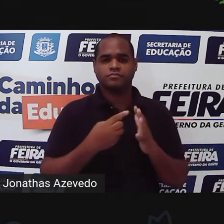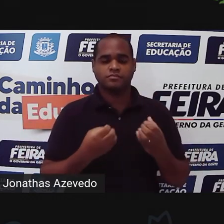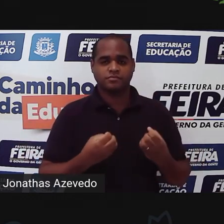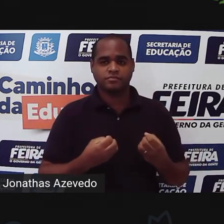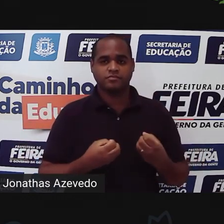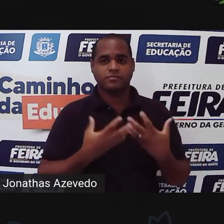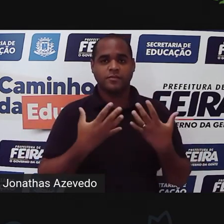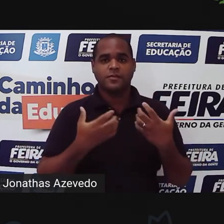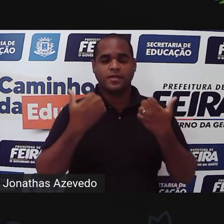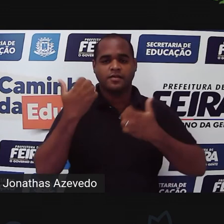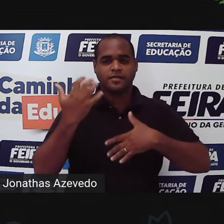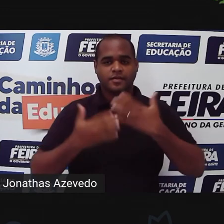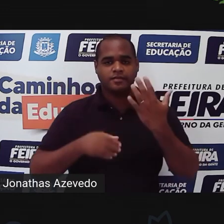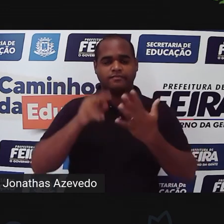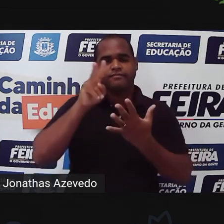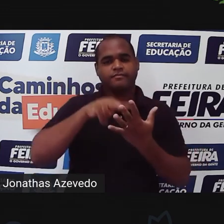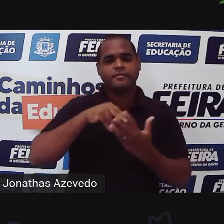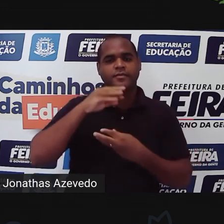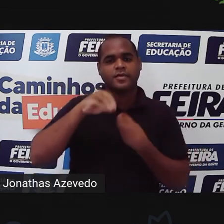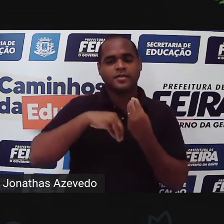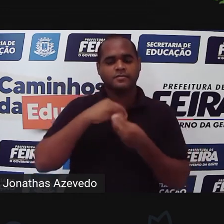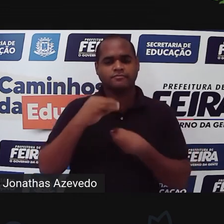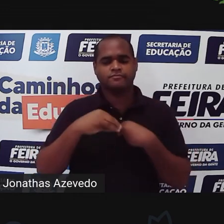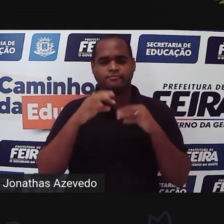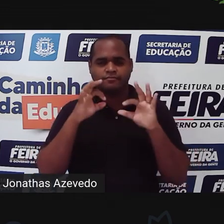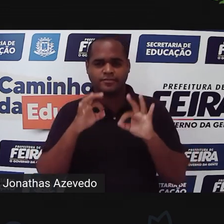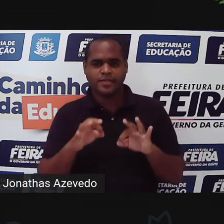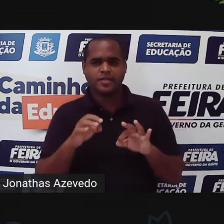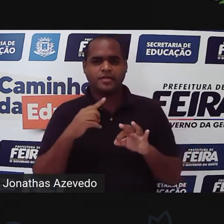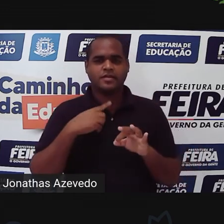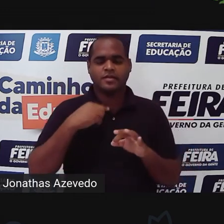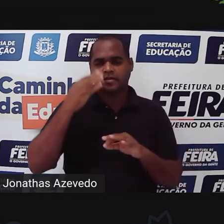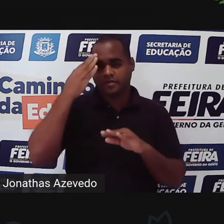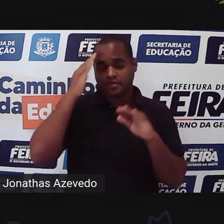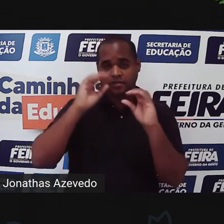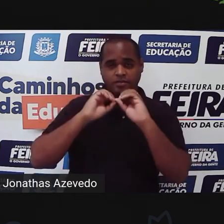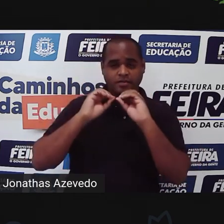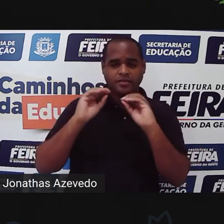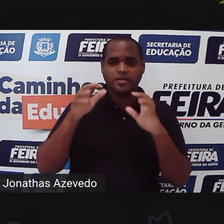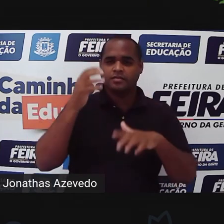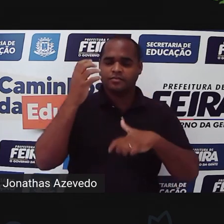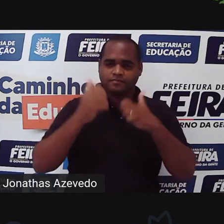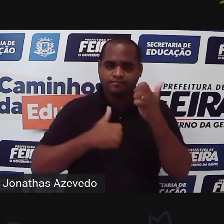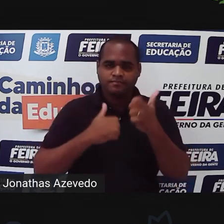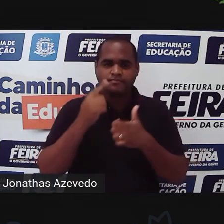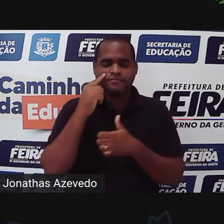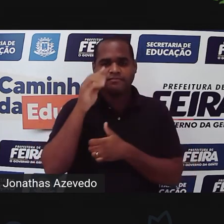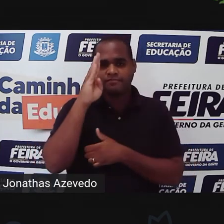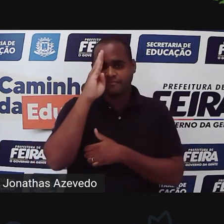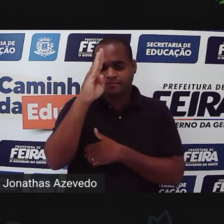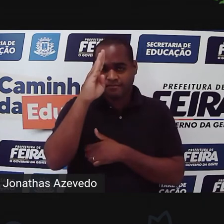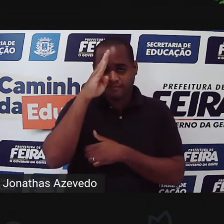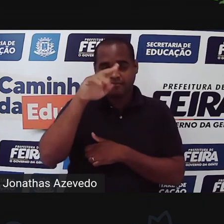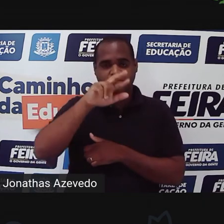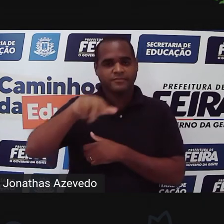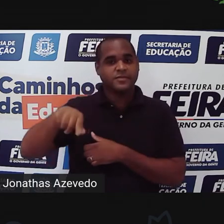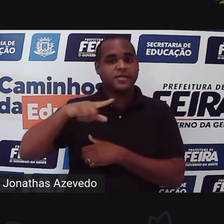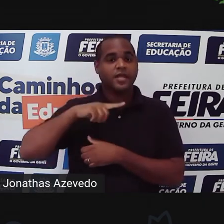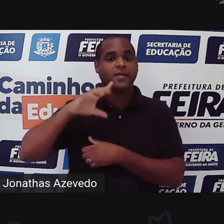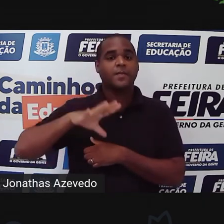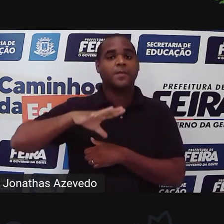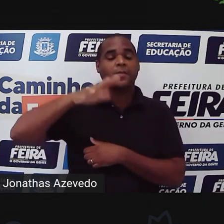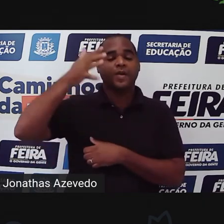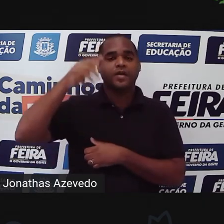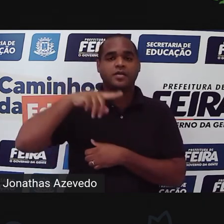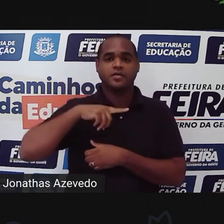Causa no leitor um misto de incerteza, de intensa expectativa perante a iminência de um acontecimento.